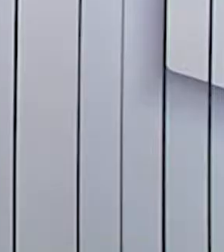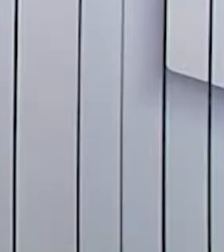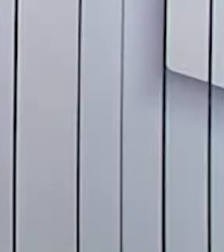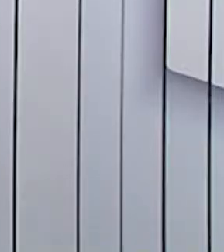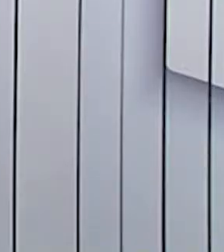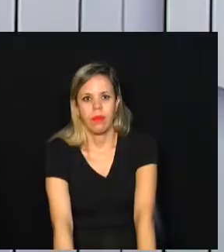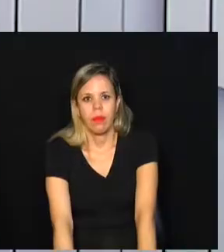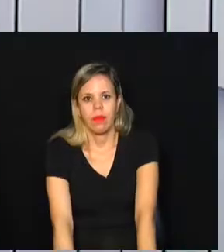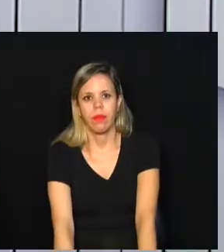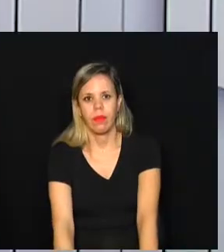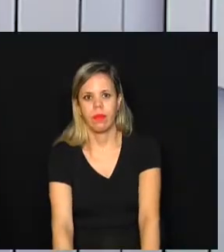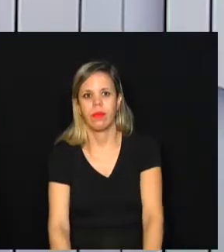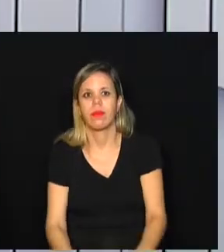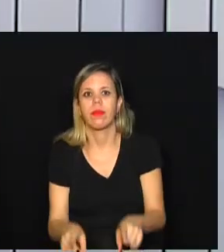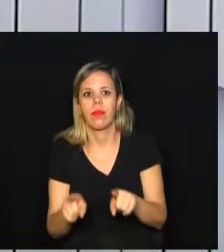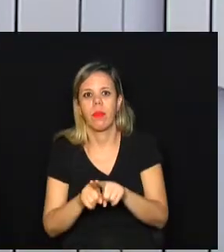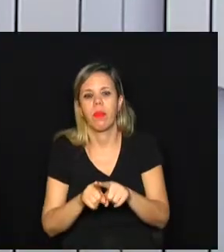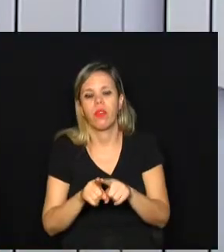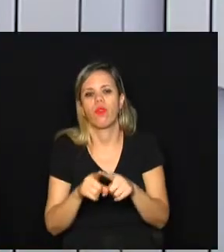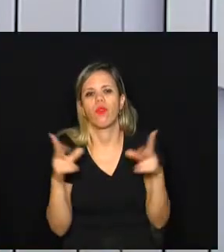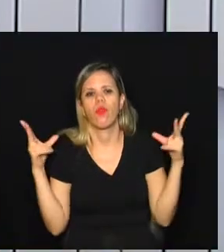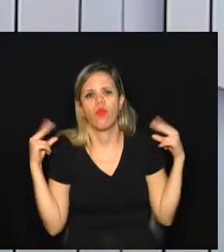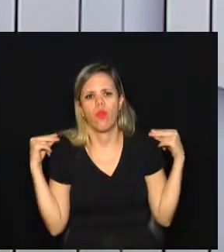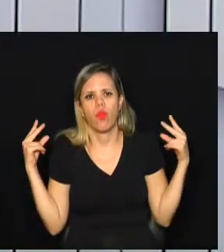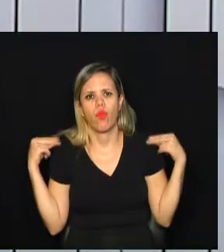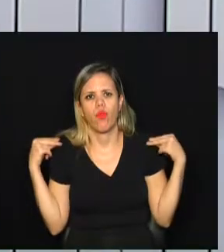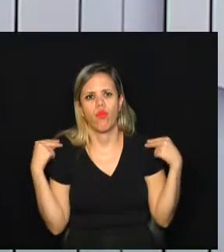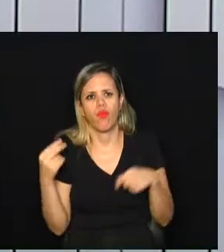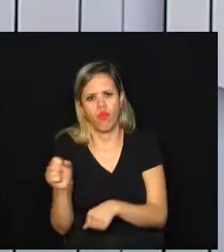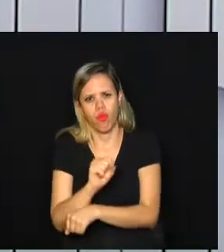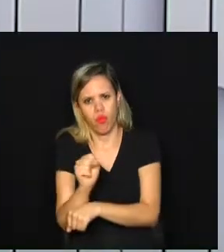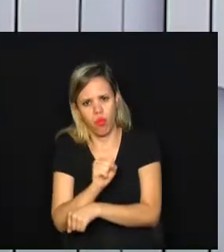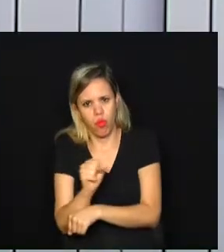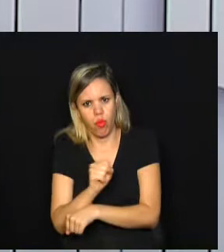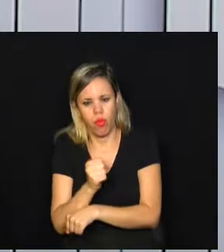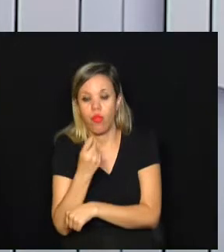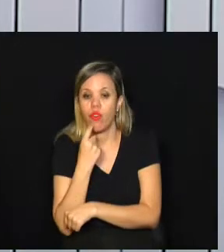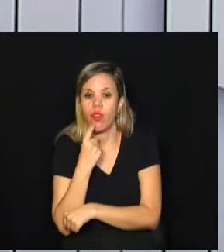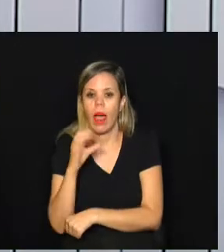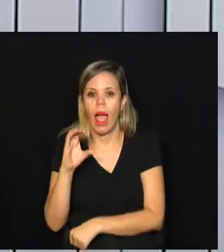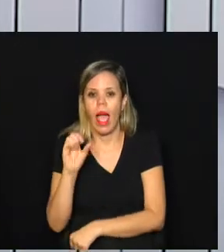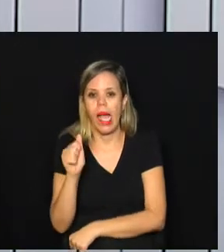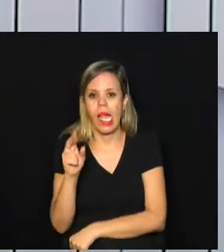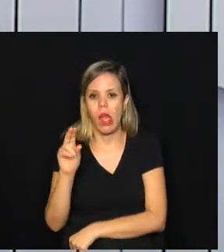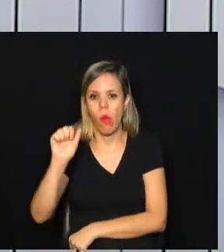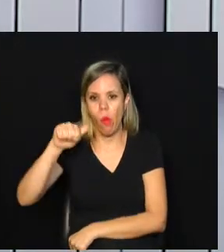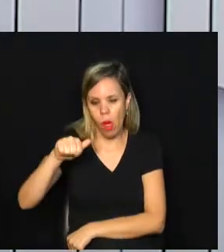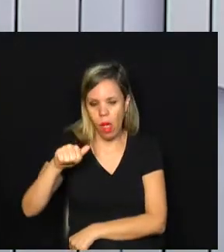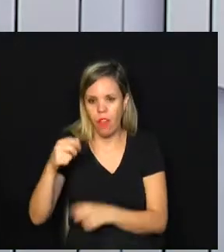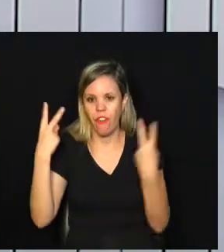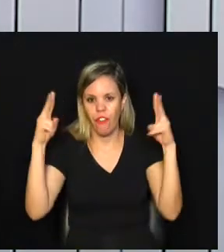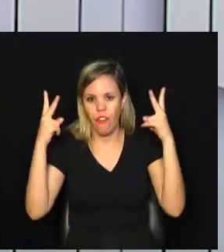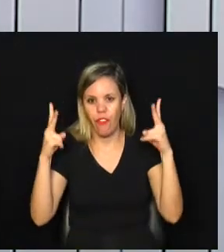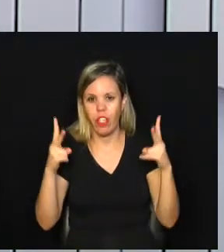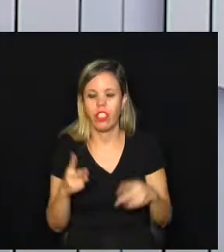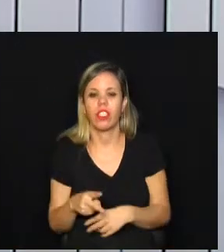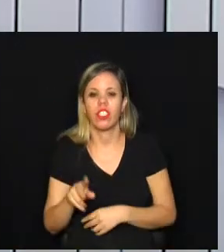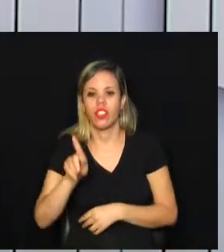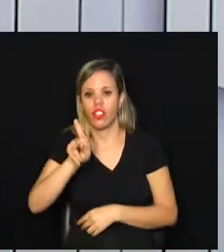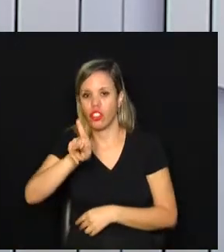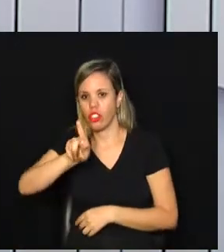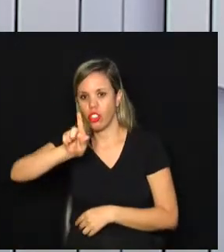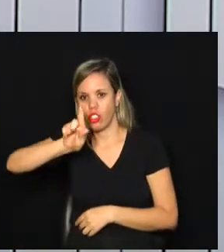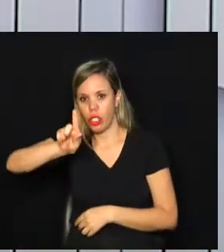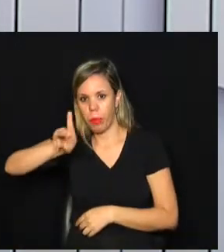O piloto campineiro Cauã Mendes ainda comemora a vitória no GP Brasil F4 de kart. A